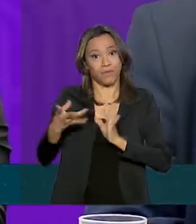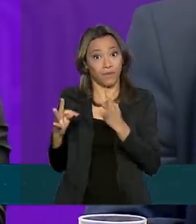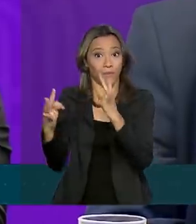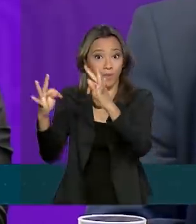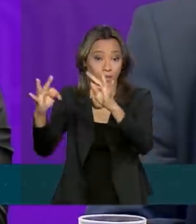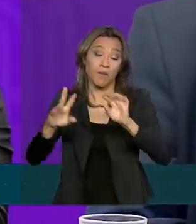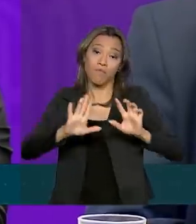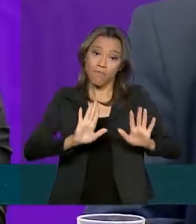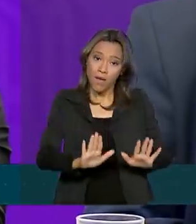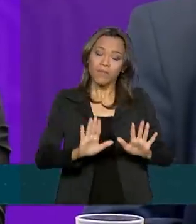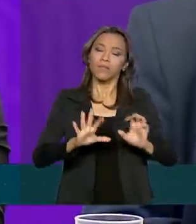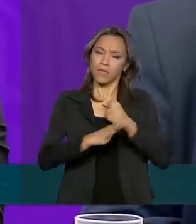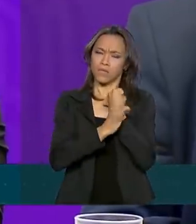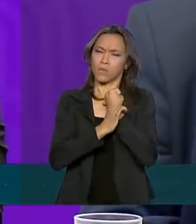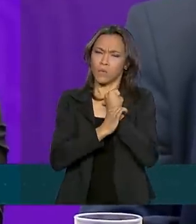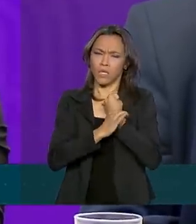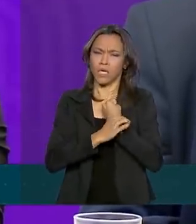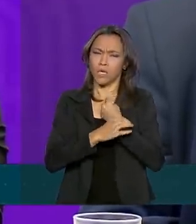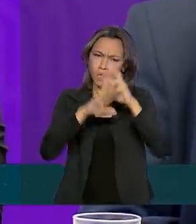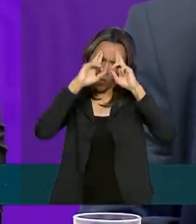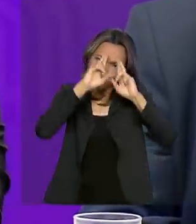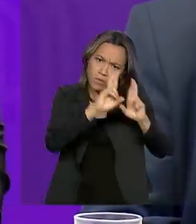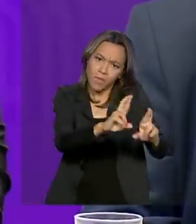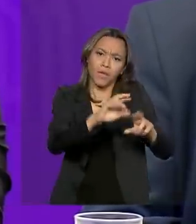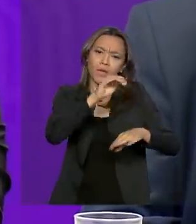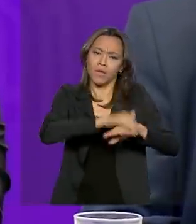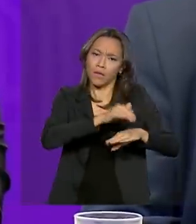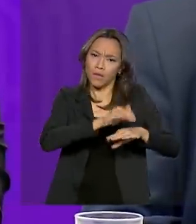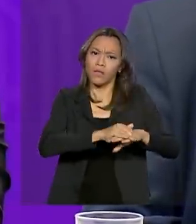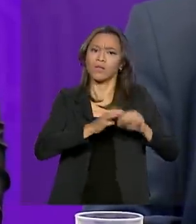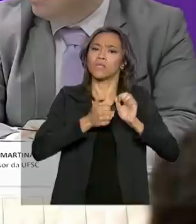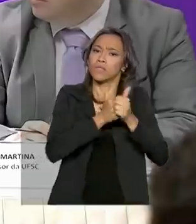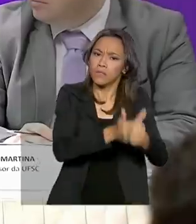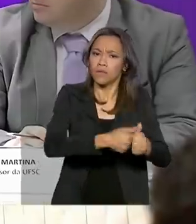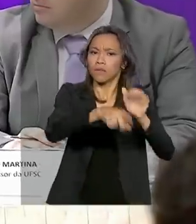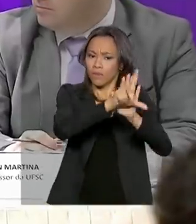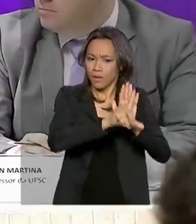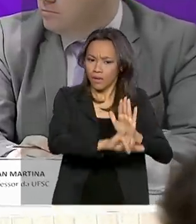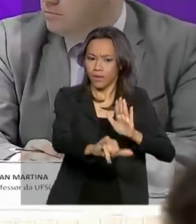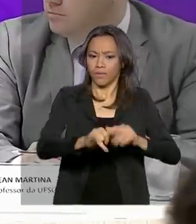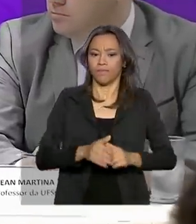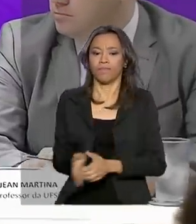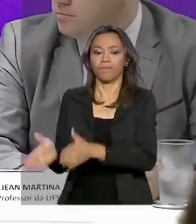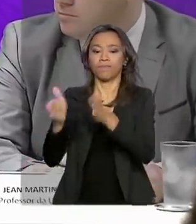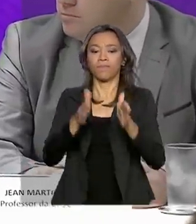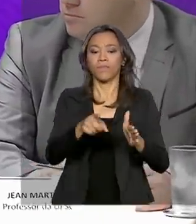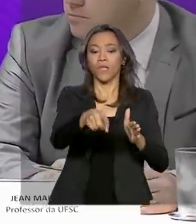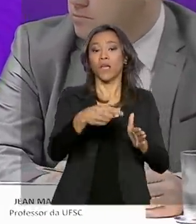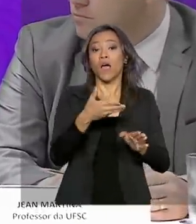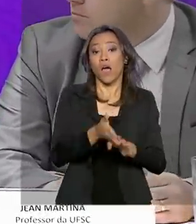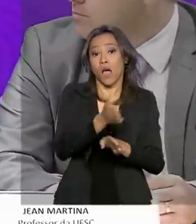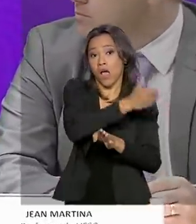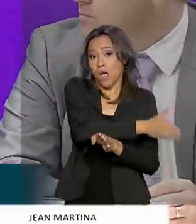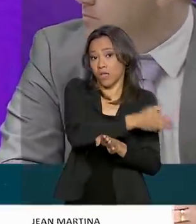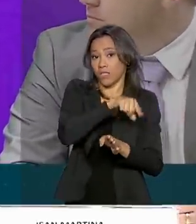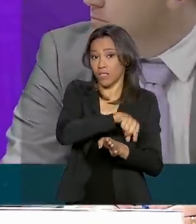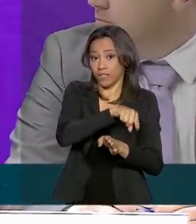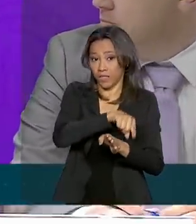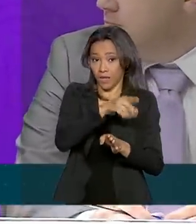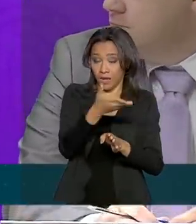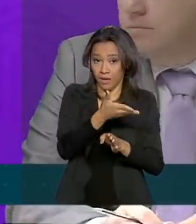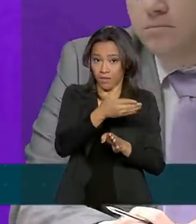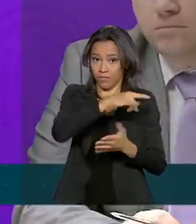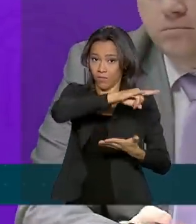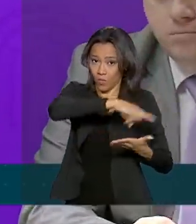garantindo toda a tradição, respeito à autonomia e à legislação vigente. A gente está saindo de uma era da autodeclaração para uma era